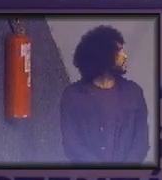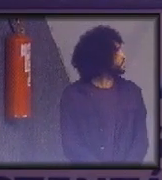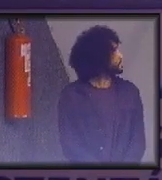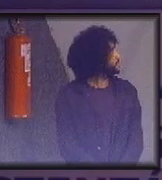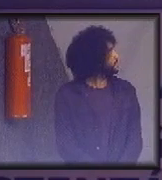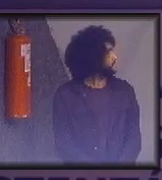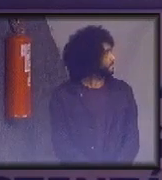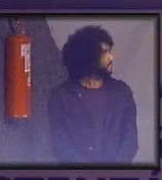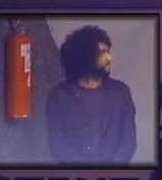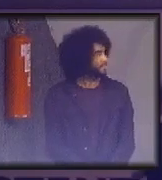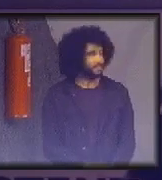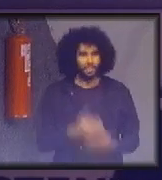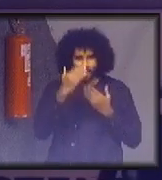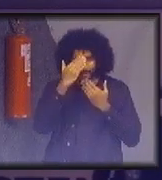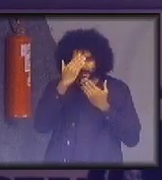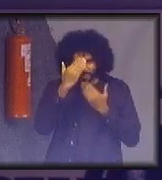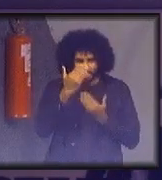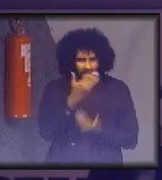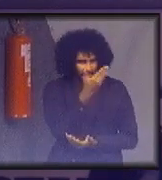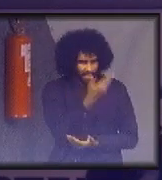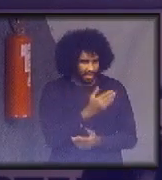muito obrigado, doutora Elie.